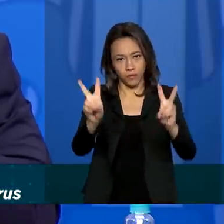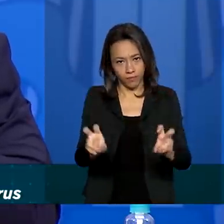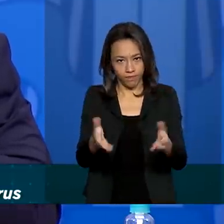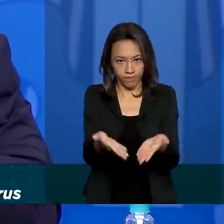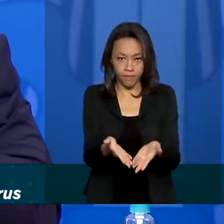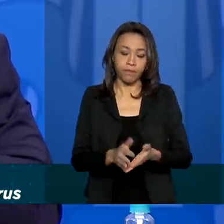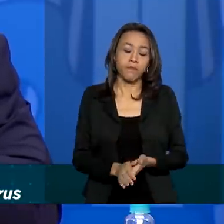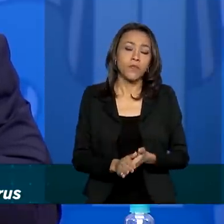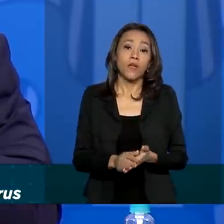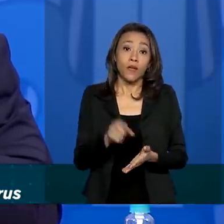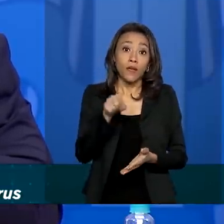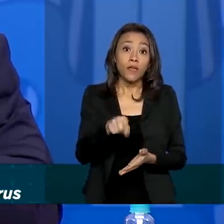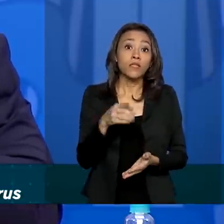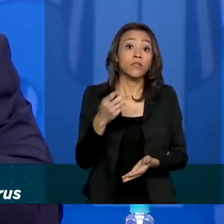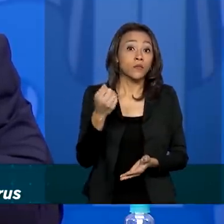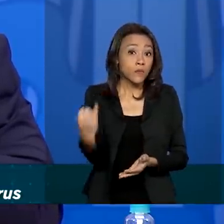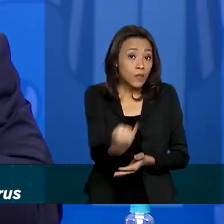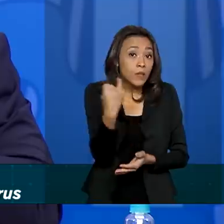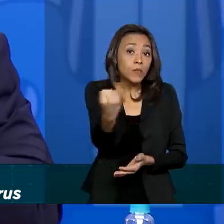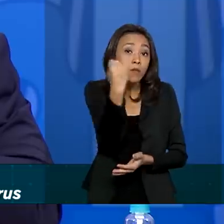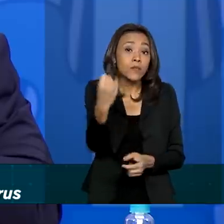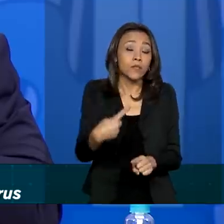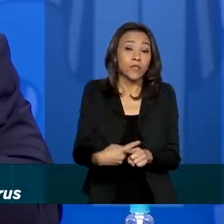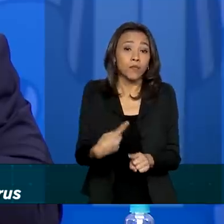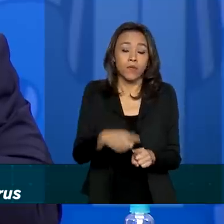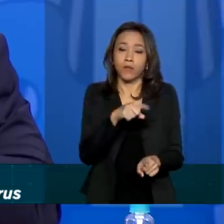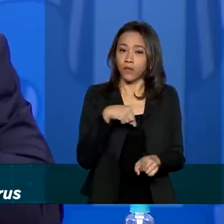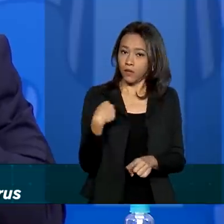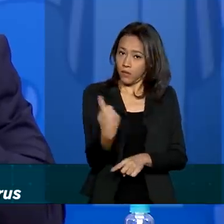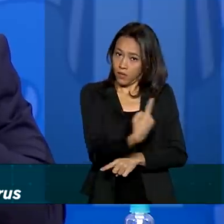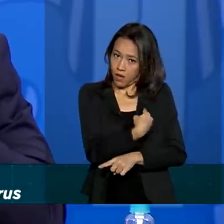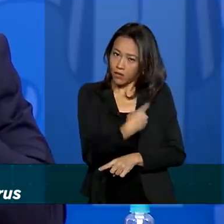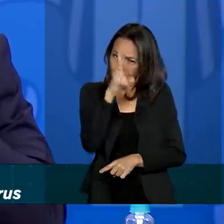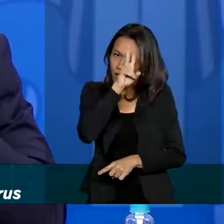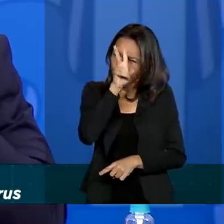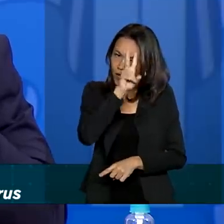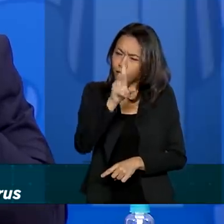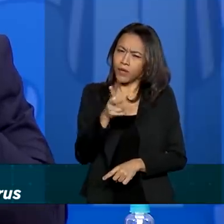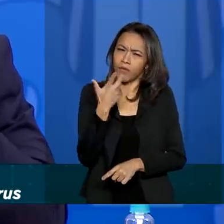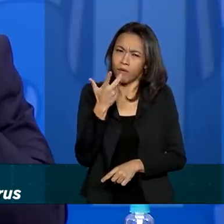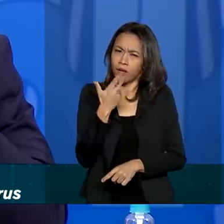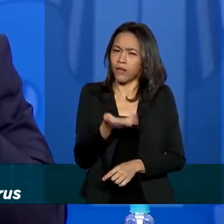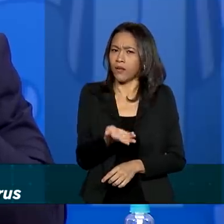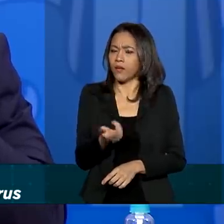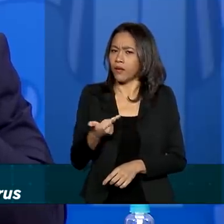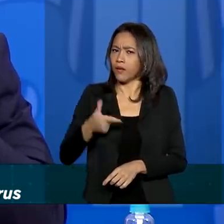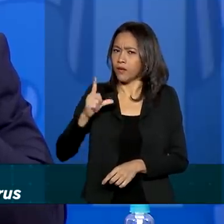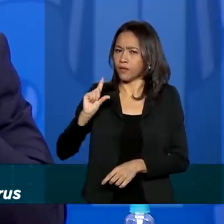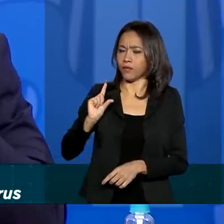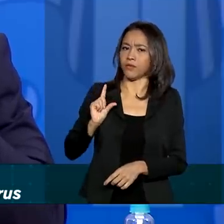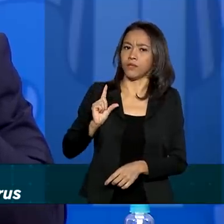B, que também é muito importante, é o seguinte, nós precisamos, lembra daquela prioridade de